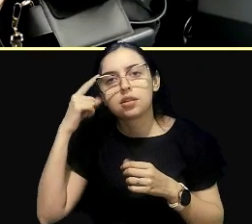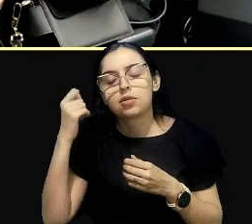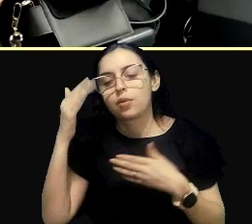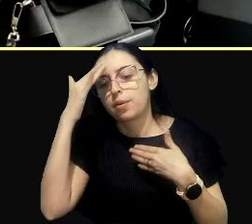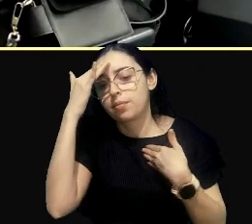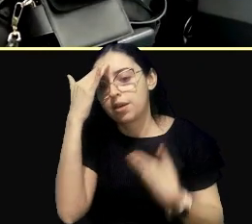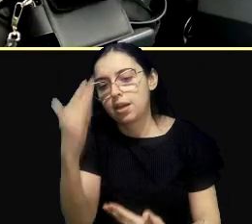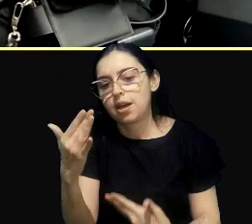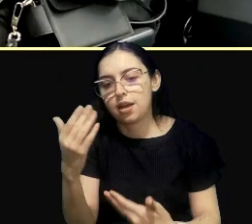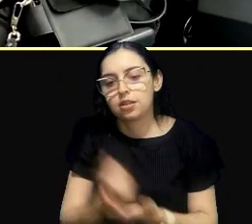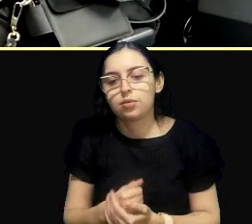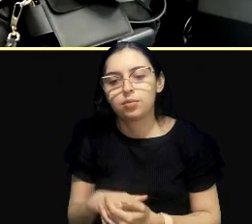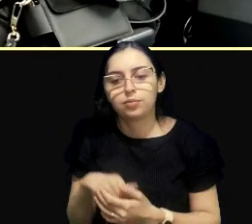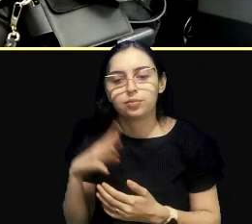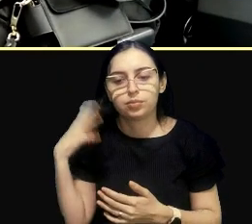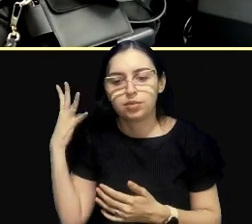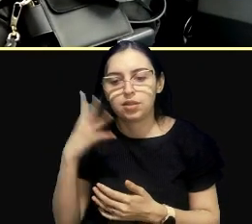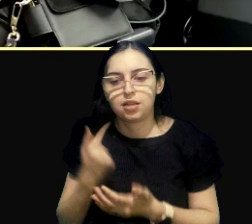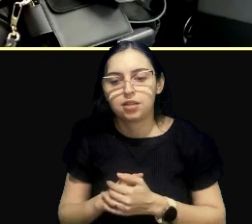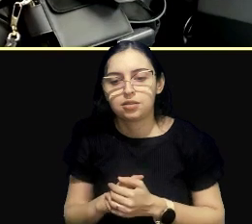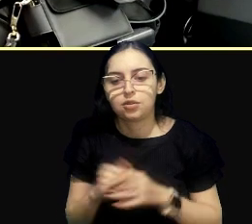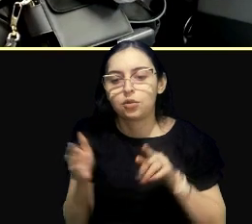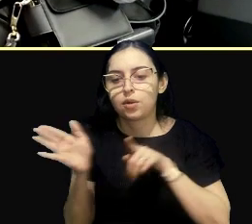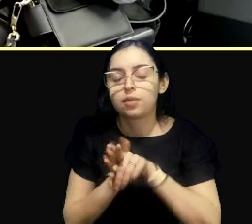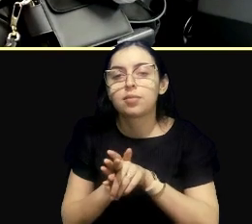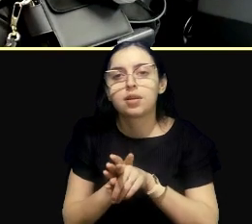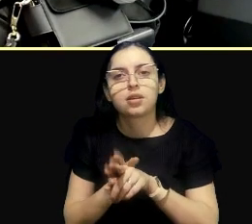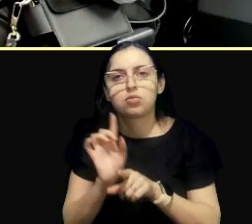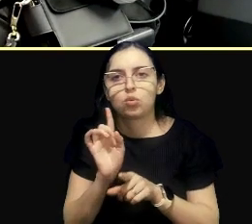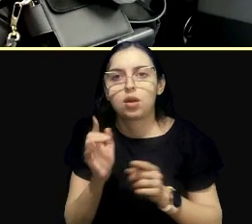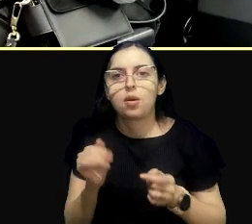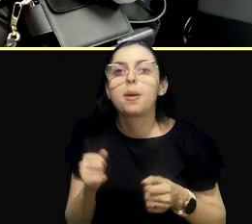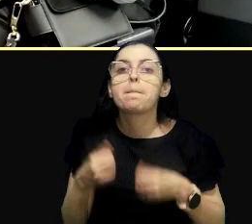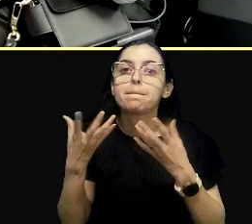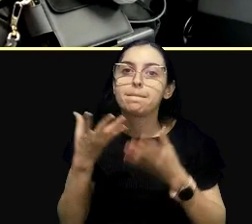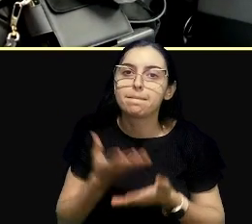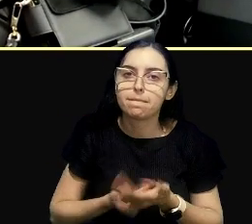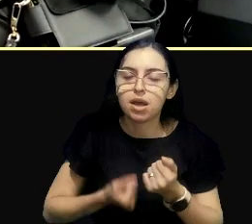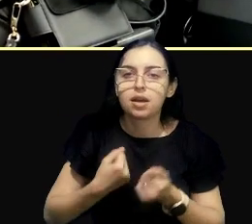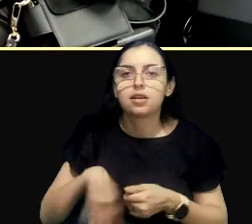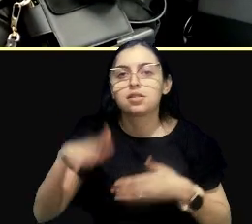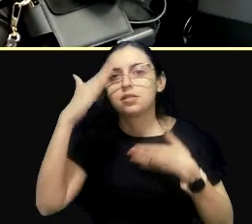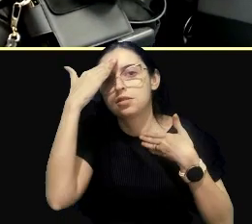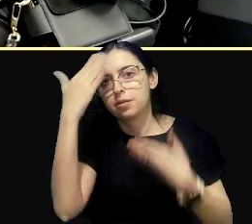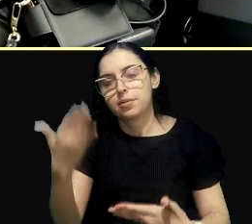muito a oportunidade. Mais do que fazer uma pergunta, agradecer aos professores e a oportunidade.